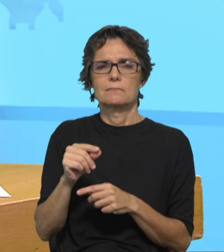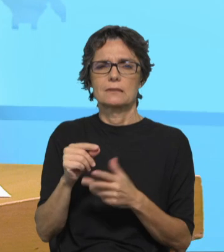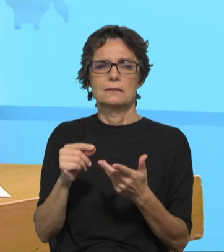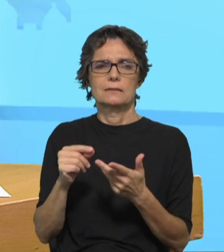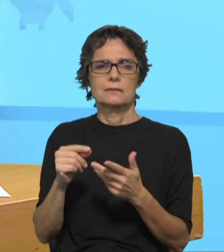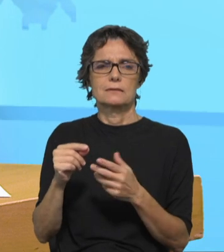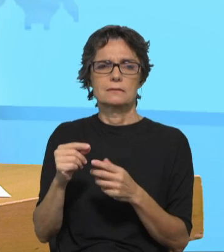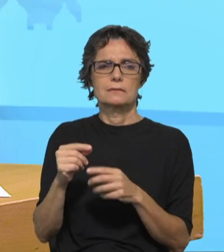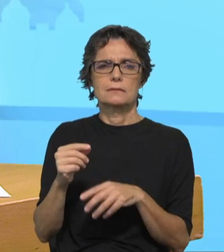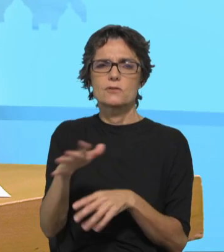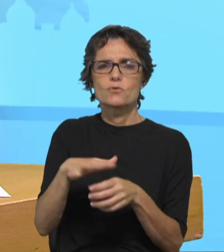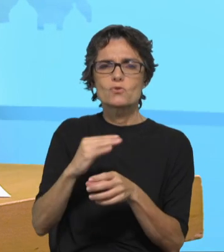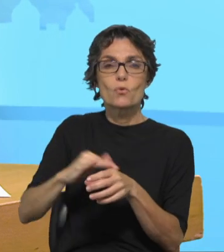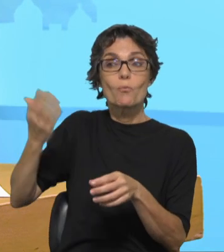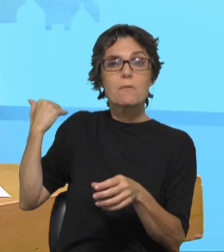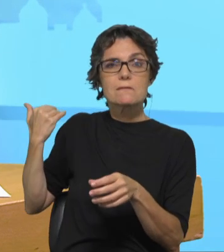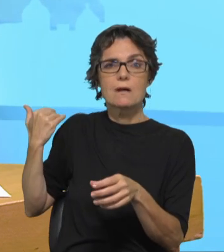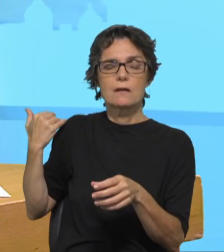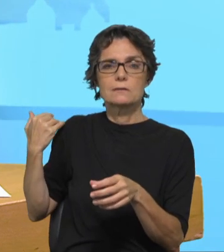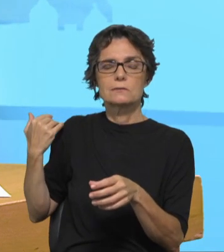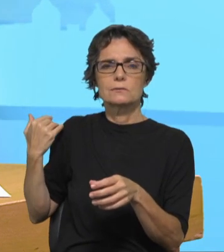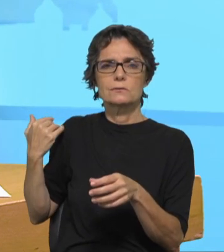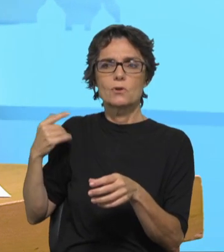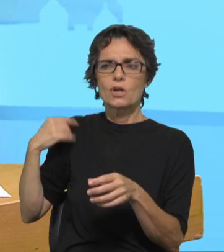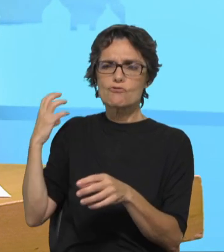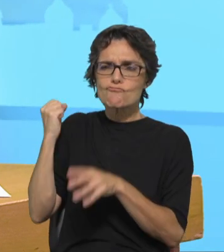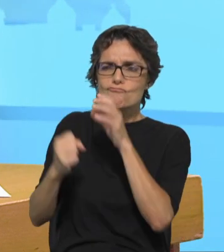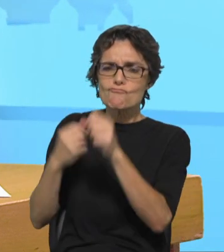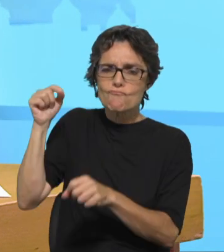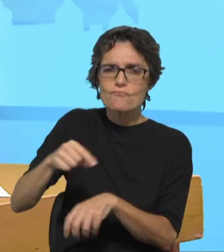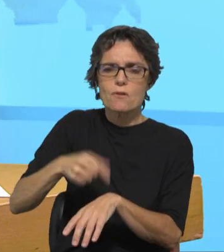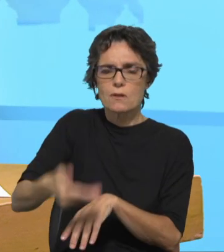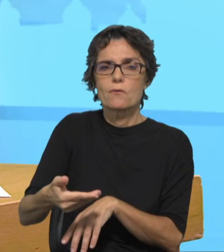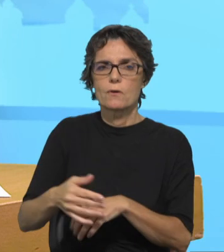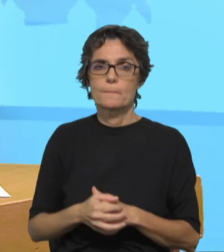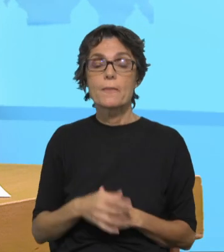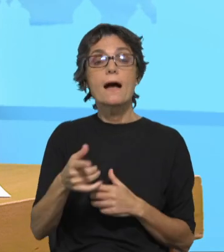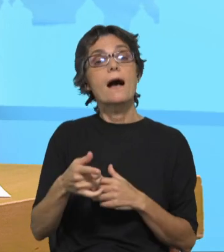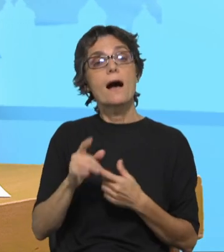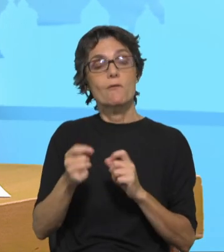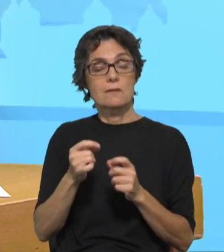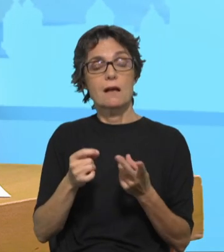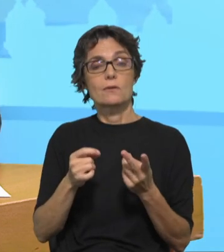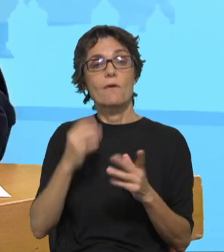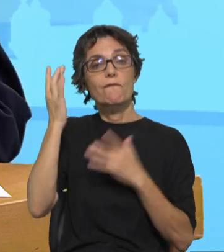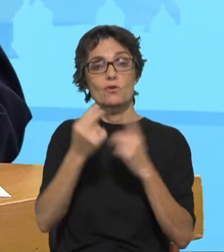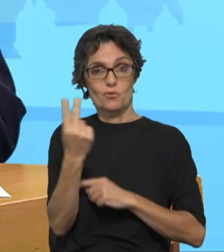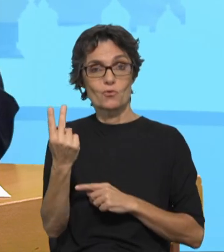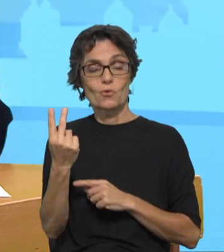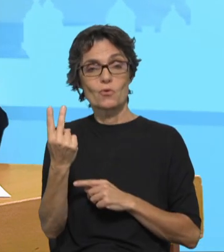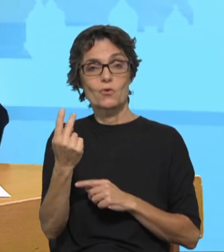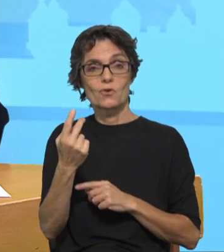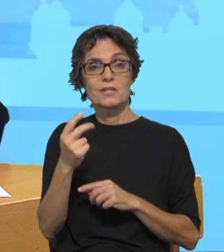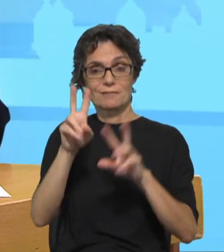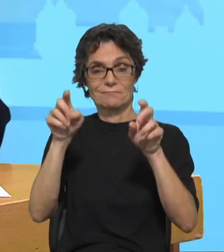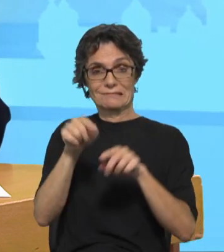engraçado entre dois filósofos, não é? Jacques Derrida e Hannah Ardent, que perguntou sobre isso, é possível